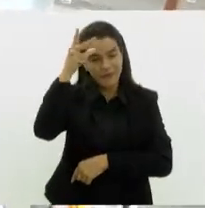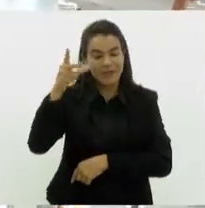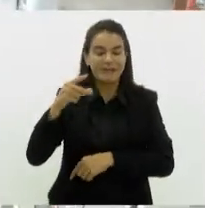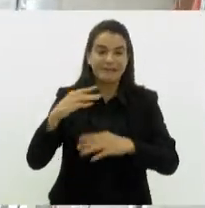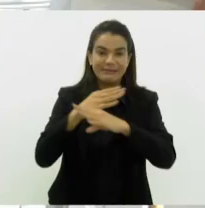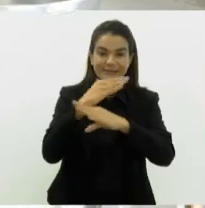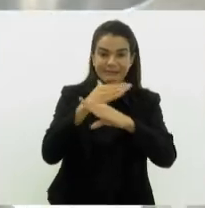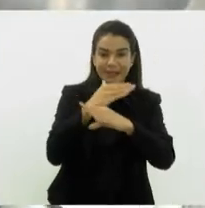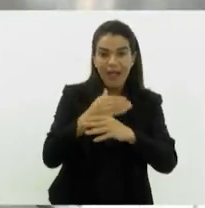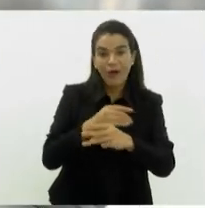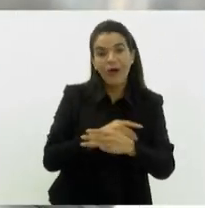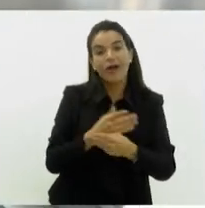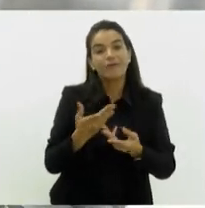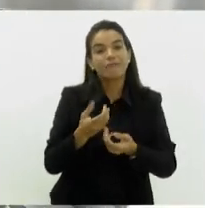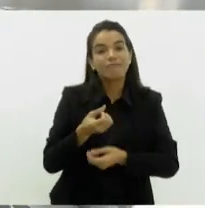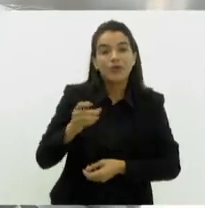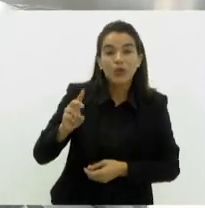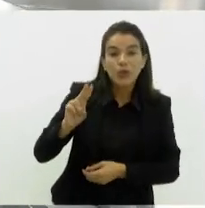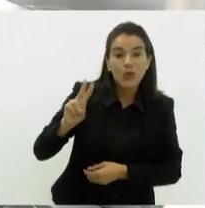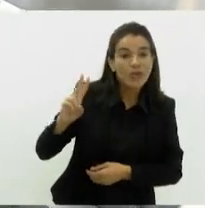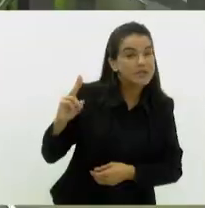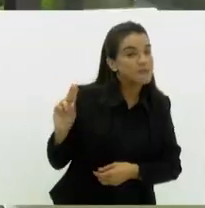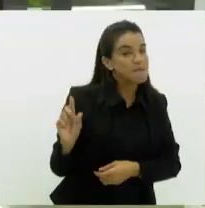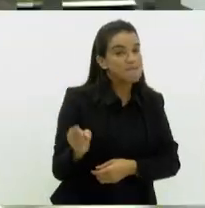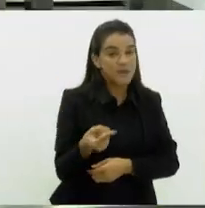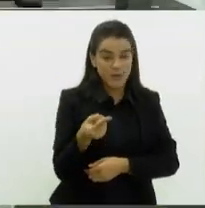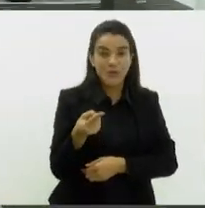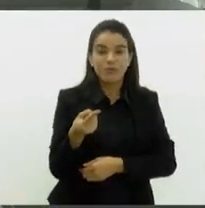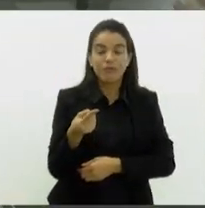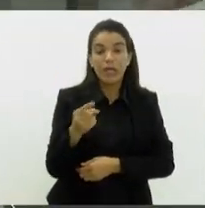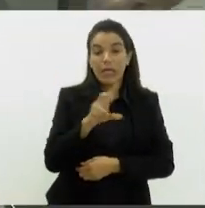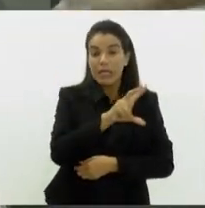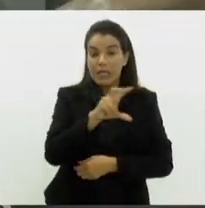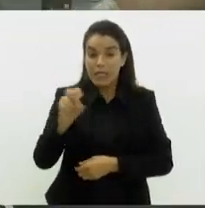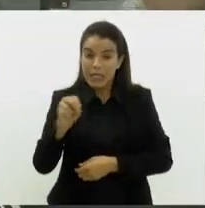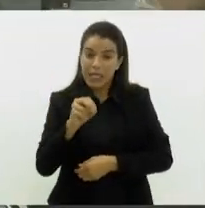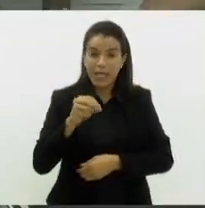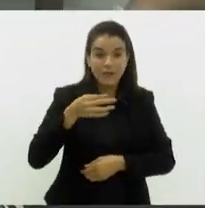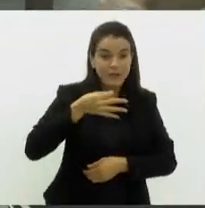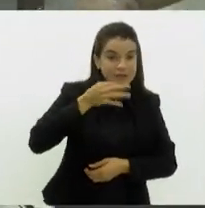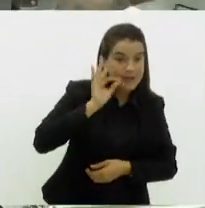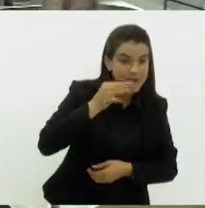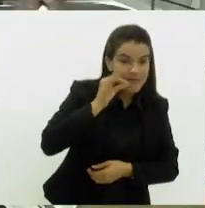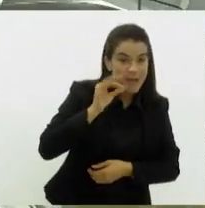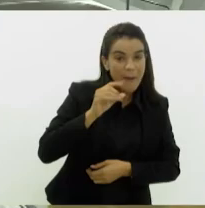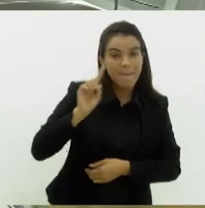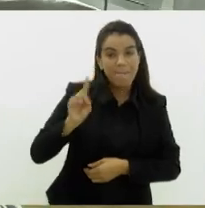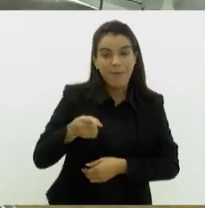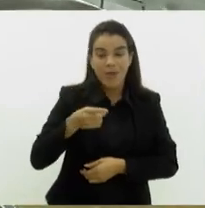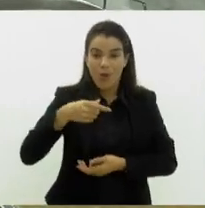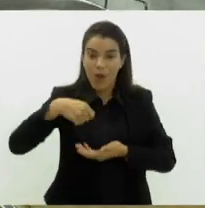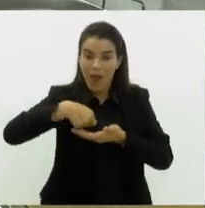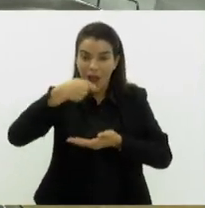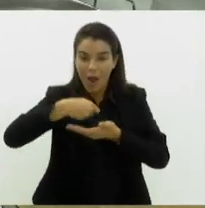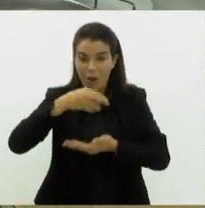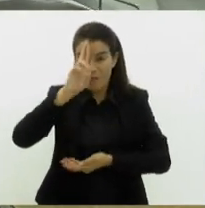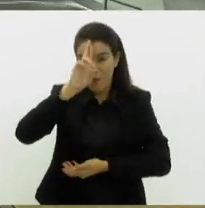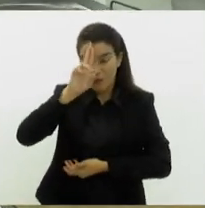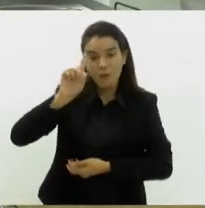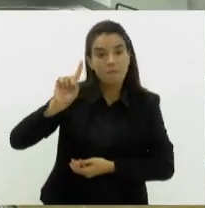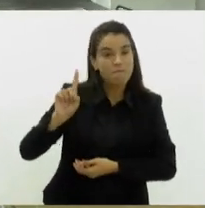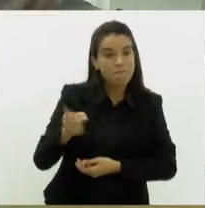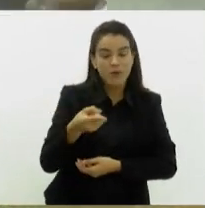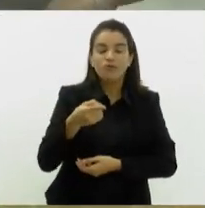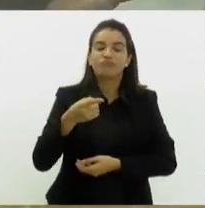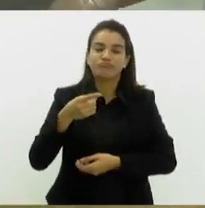o restaurante vai servir cerca de duas mil refeições por dia, sendo 500 cafés da manhã, mil almoços e 500 jantares. Os